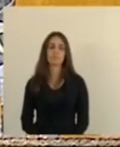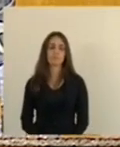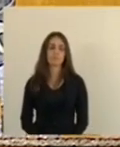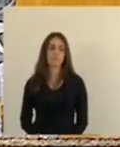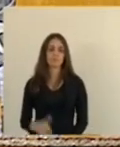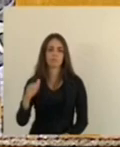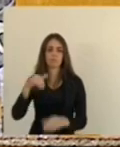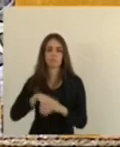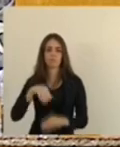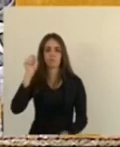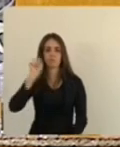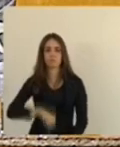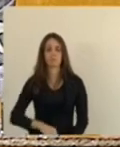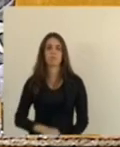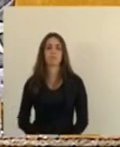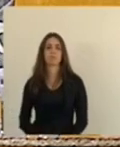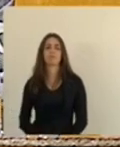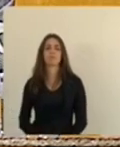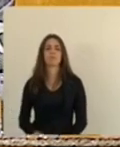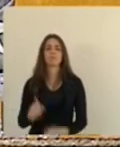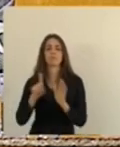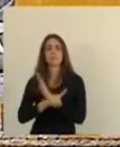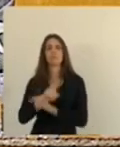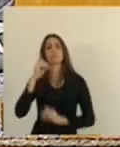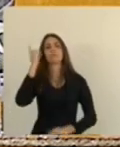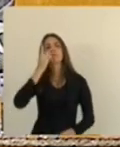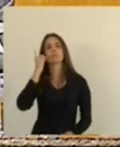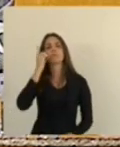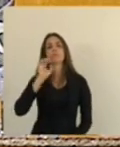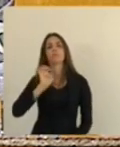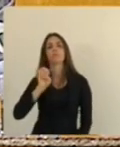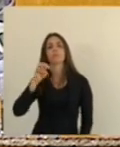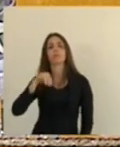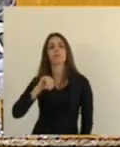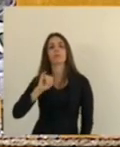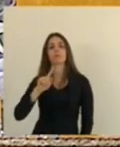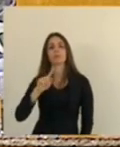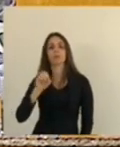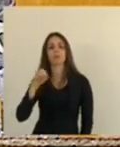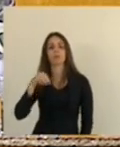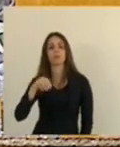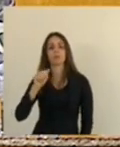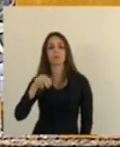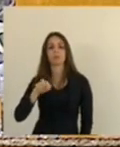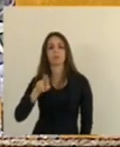hercules vota sim como voto deputado doutor emílio mameri